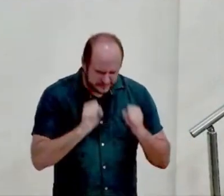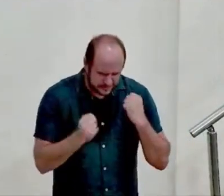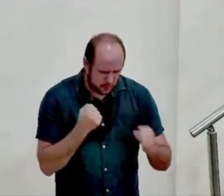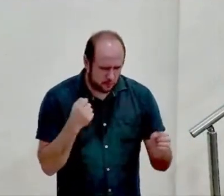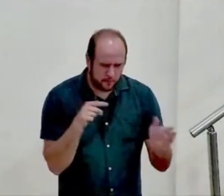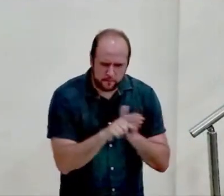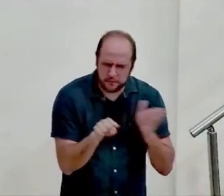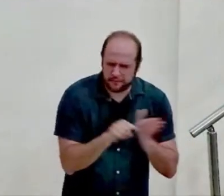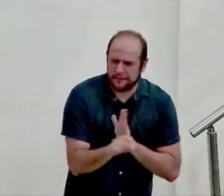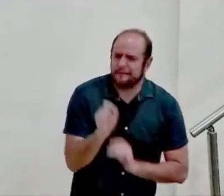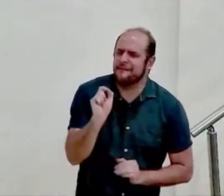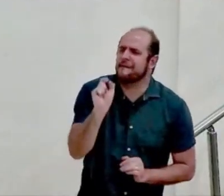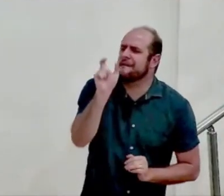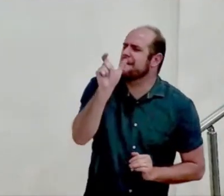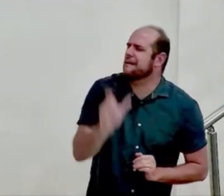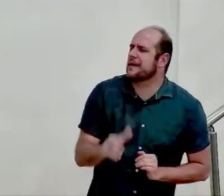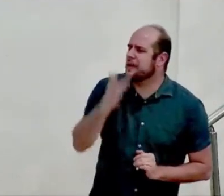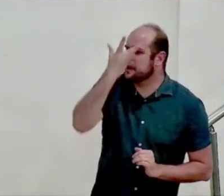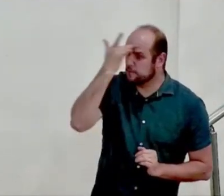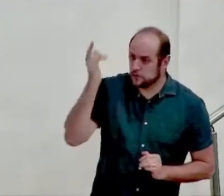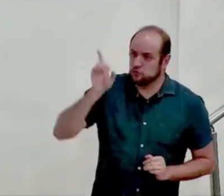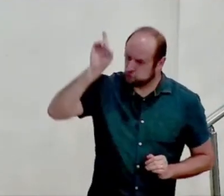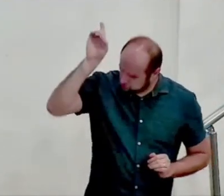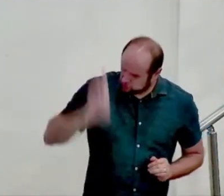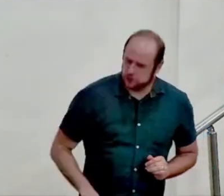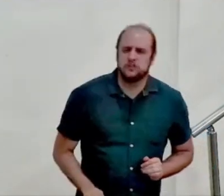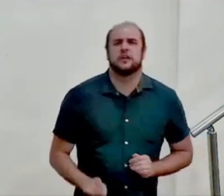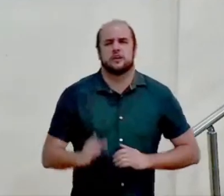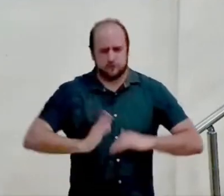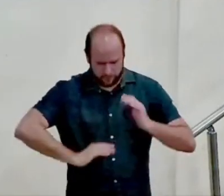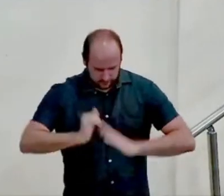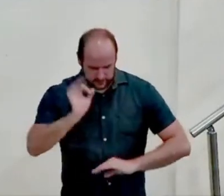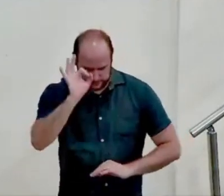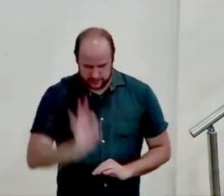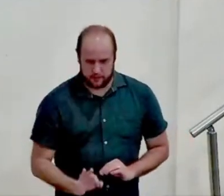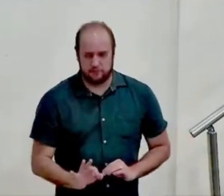tem o direito de realmente fazer aquilo para o qual foi criado?